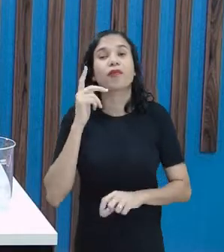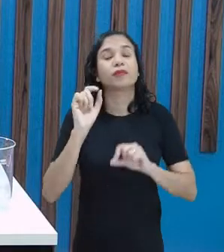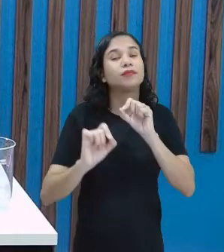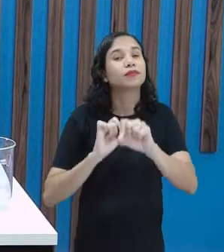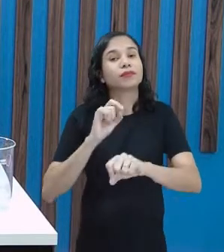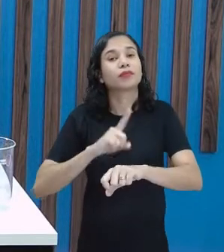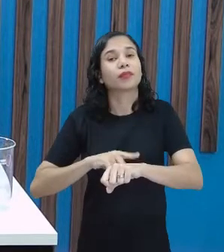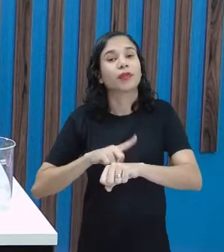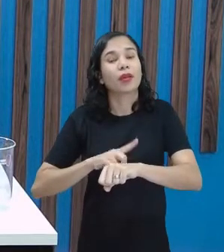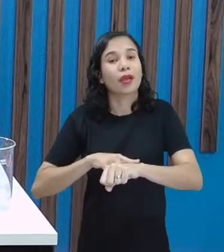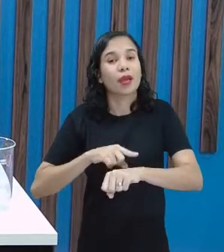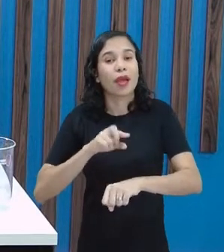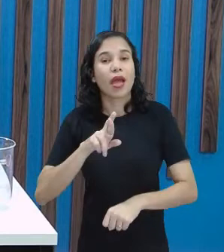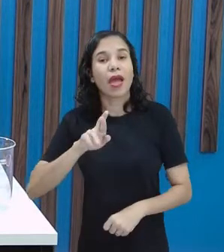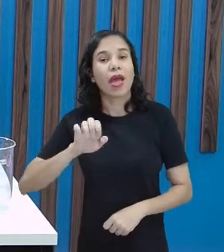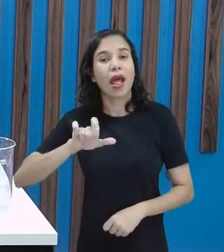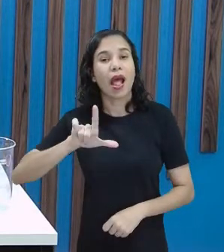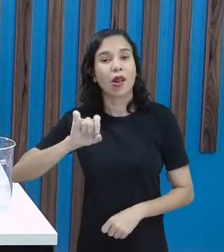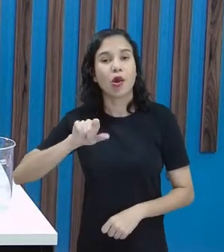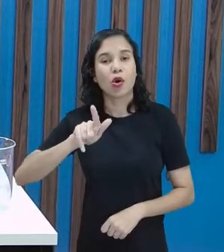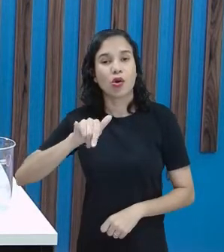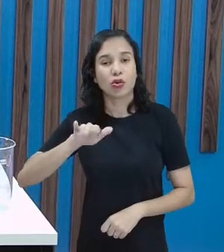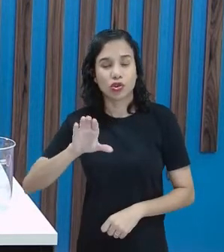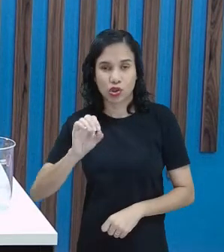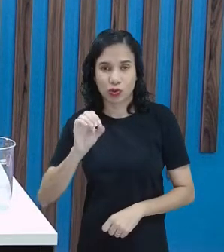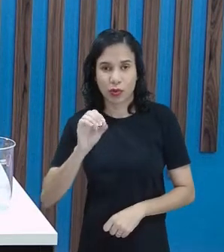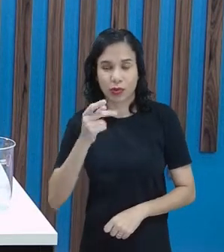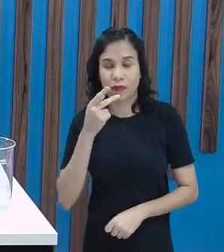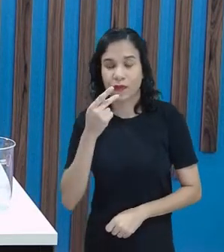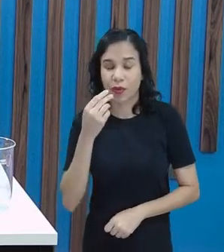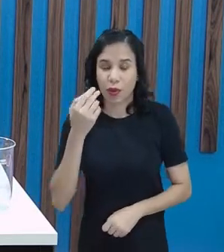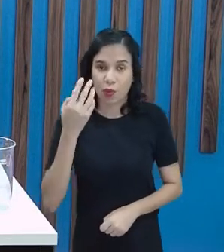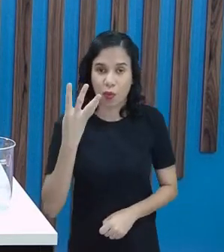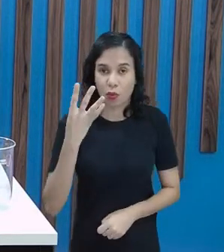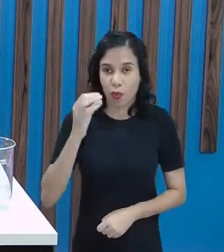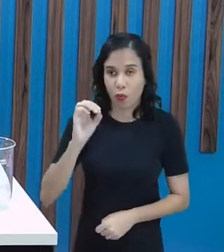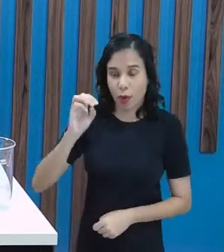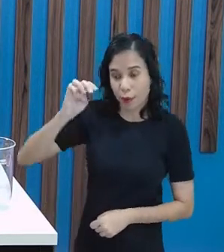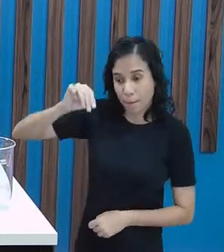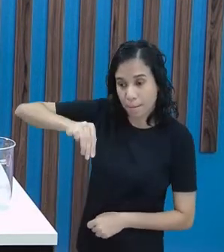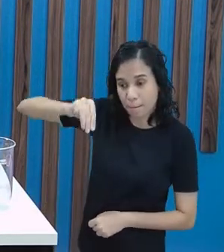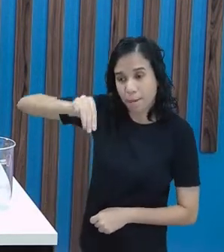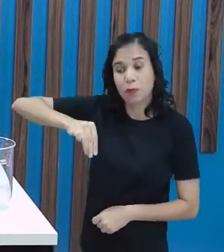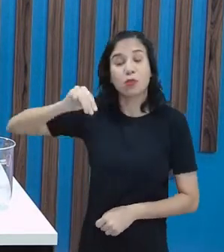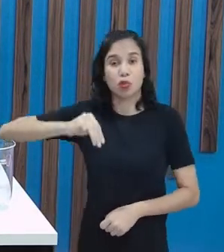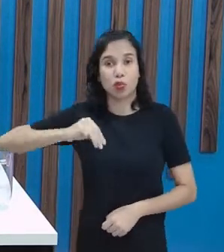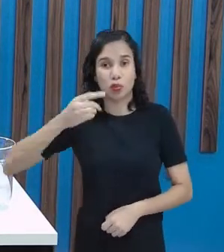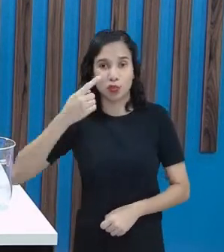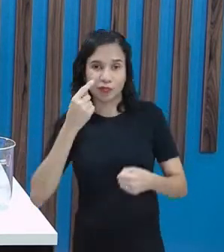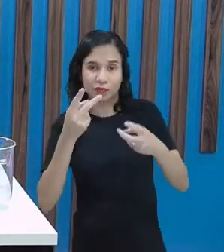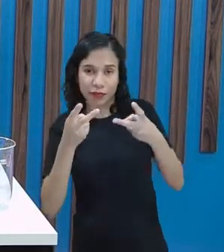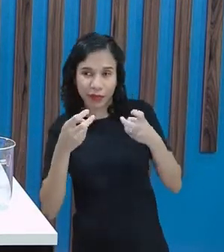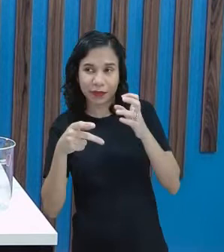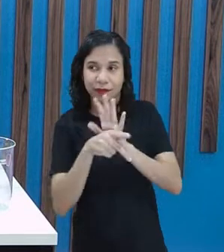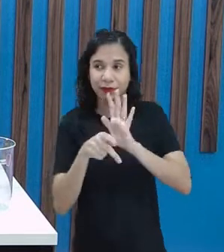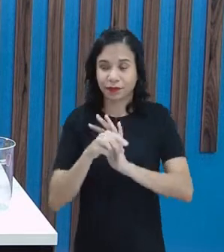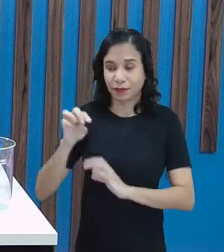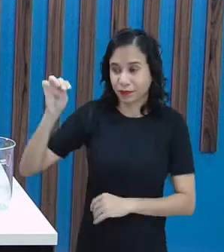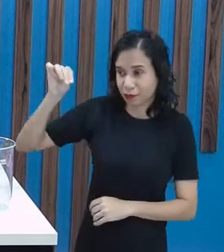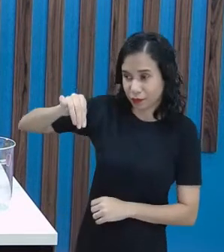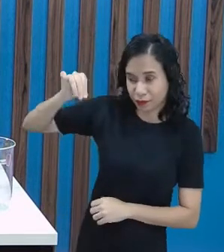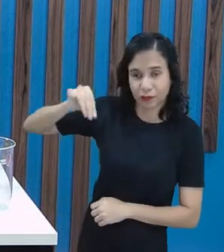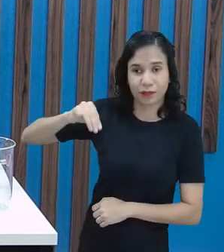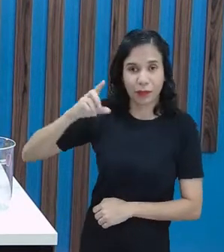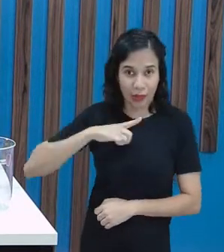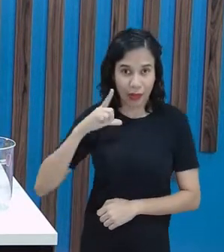do relógio, porque falamos em 40 minutos. Olha aí a unidade de medida, os minutos.